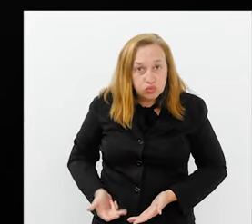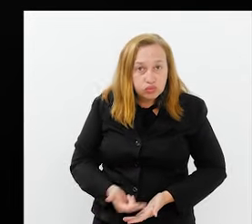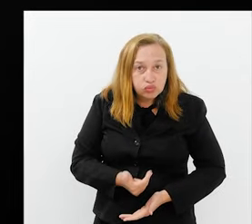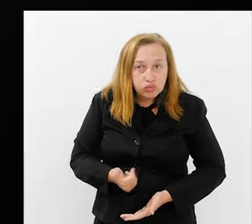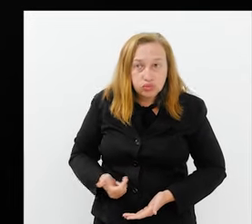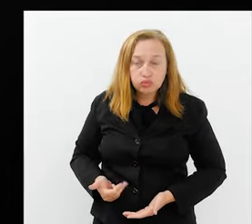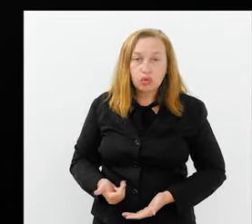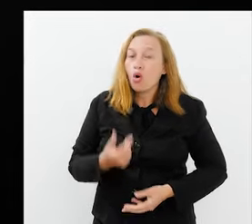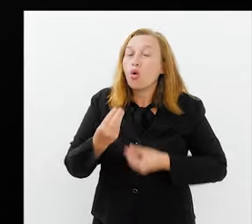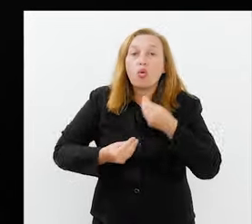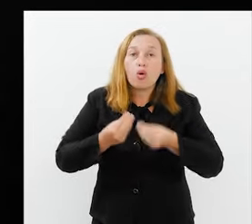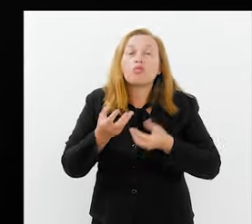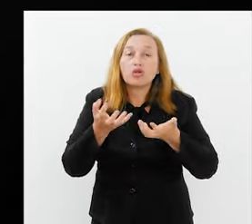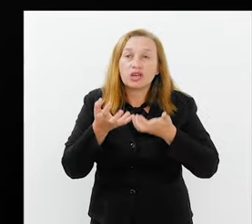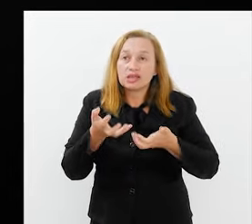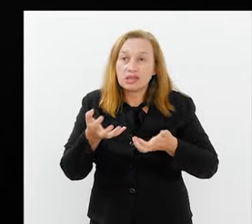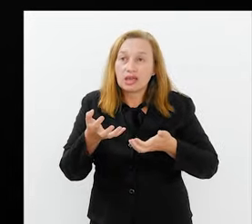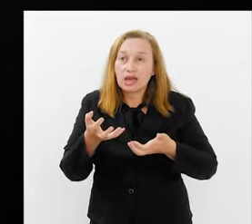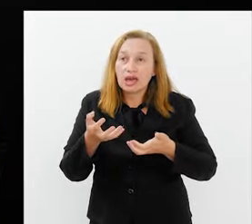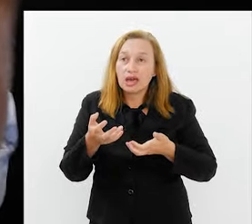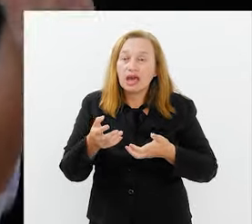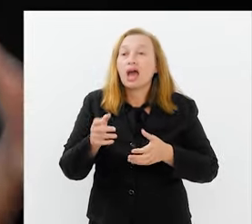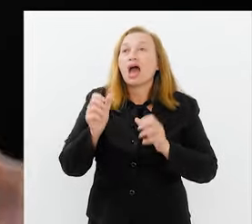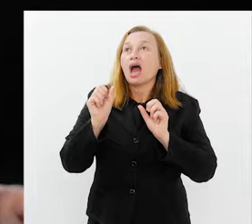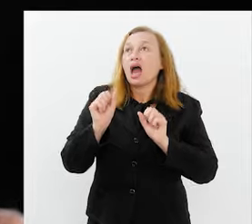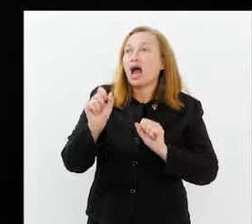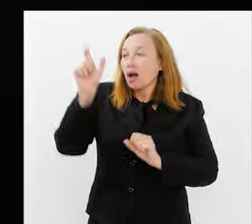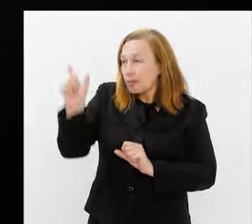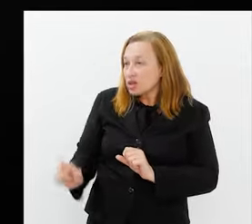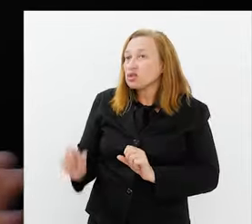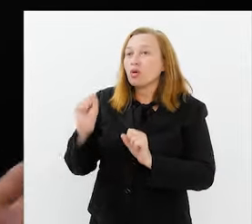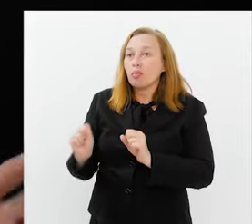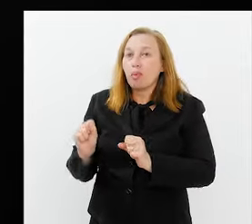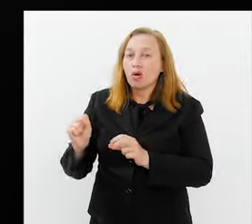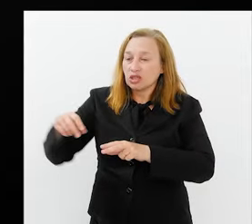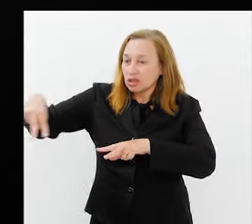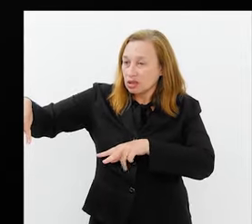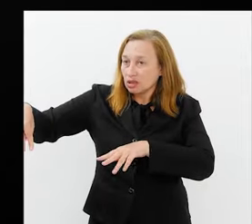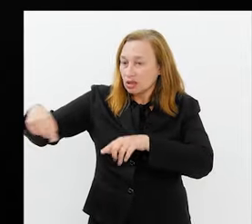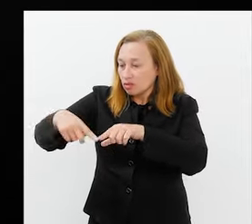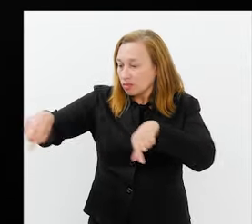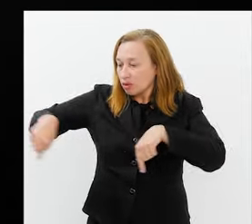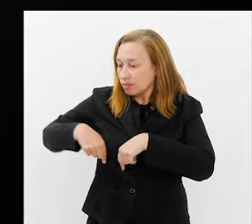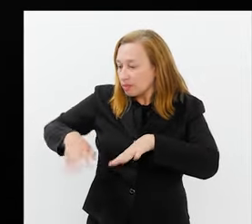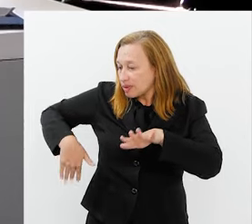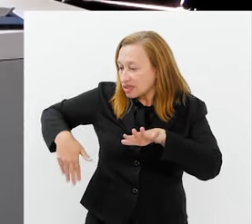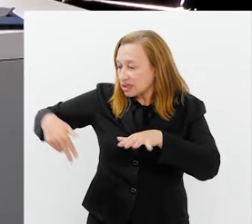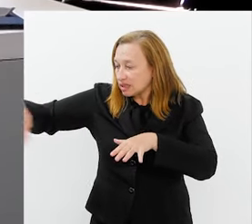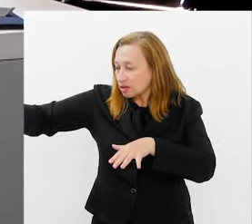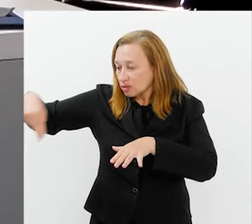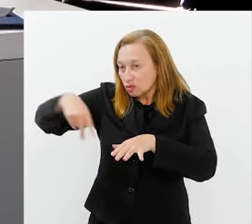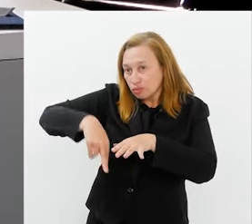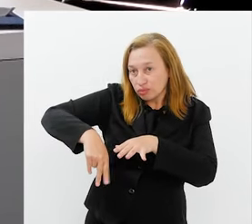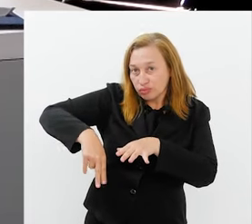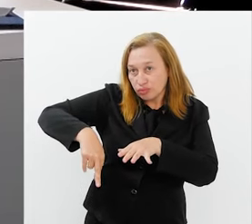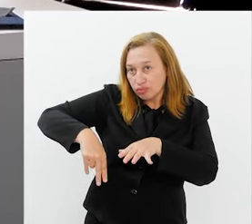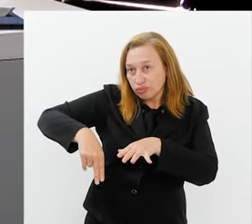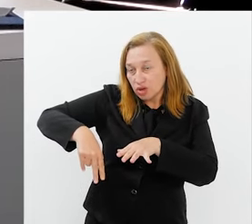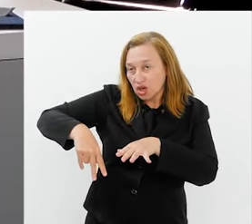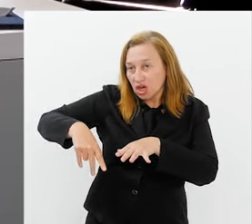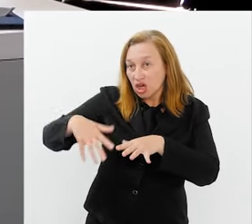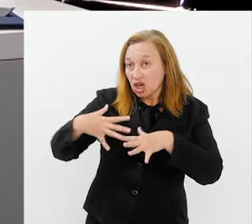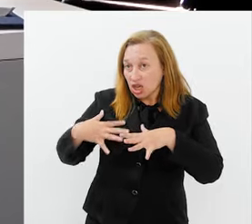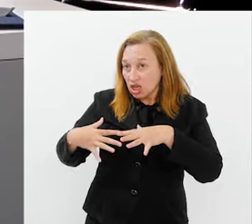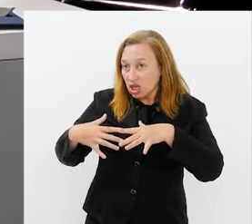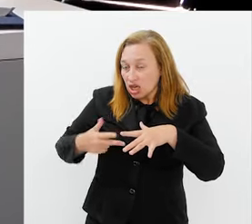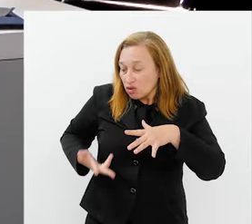definição que eu quiser. E essa pessoa pode entrar dentro de uma piscina e sair intacta. Ah, legal. Nós vamos ver umas fotos?